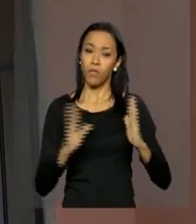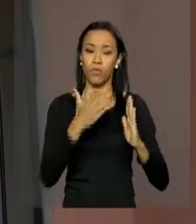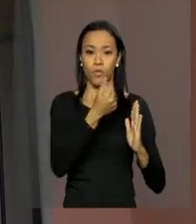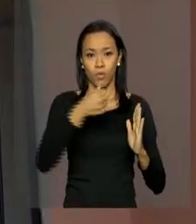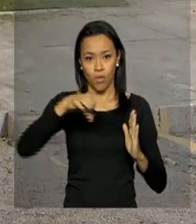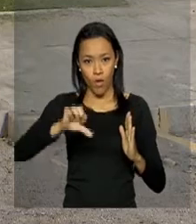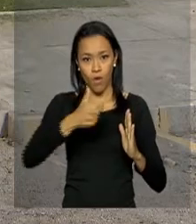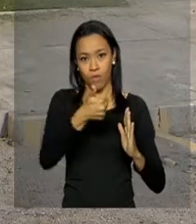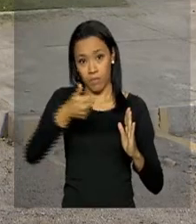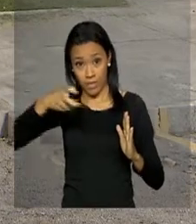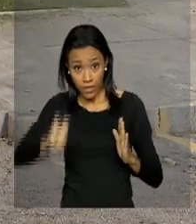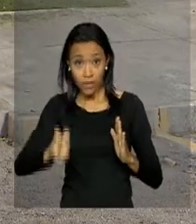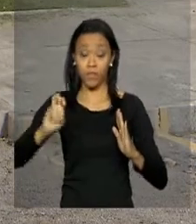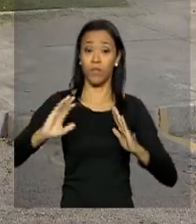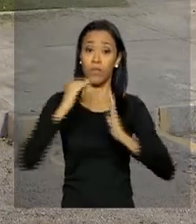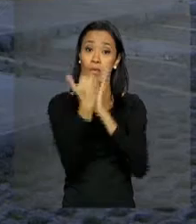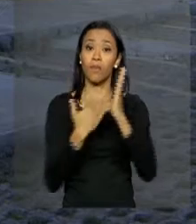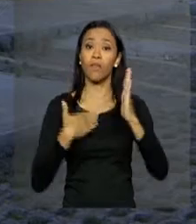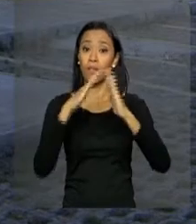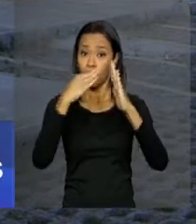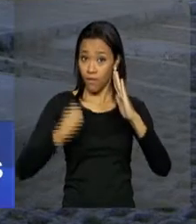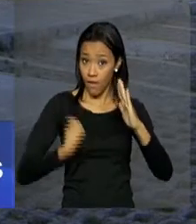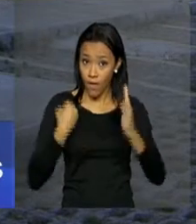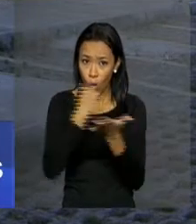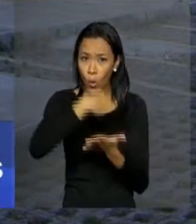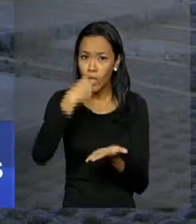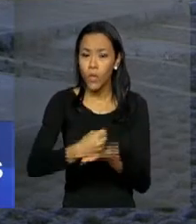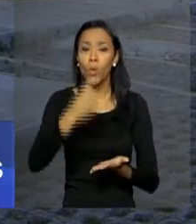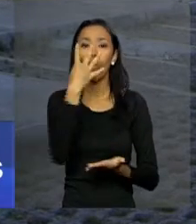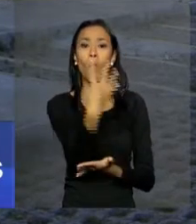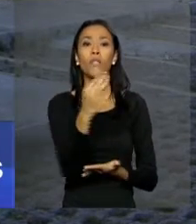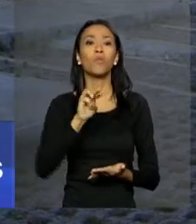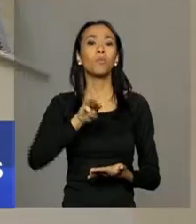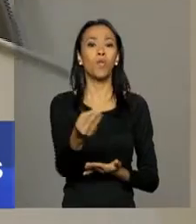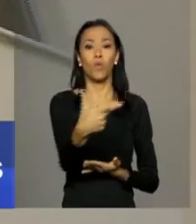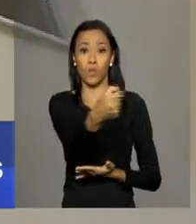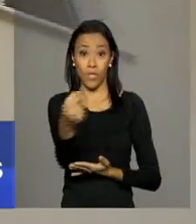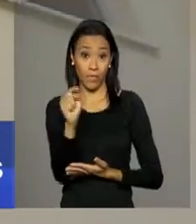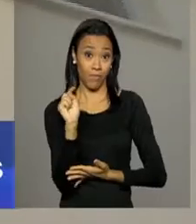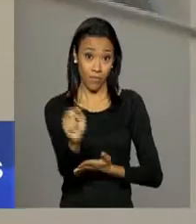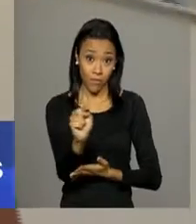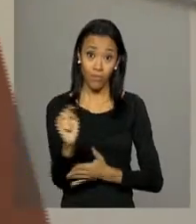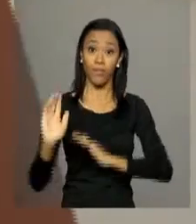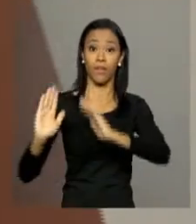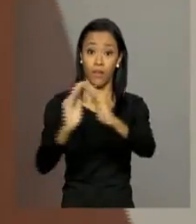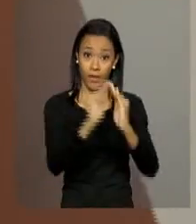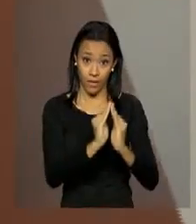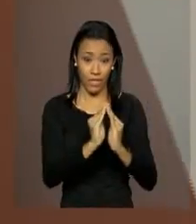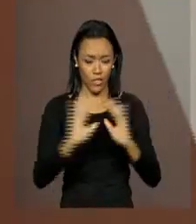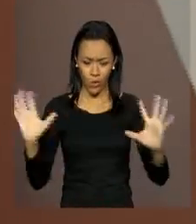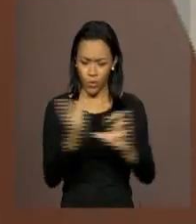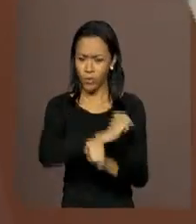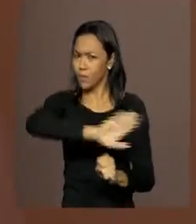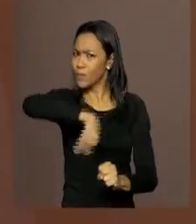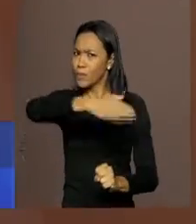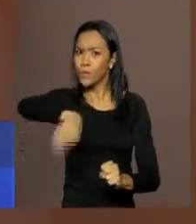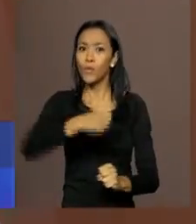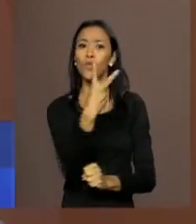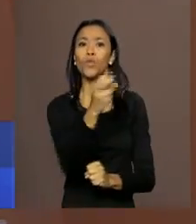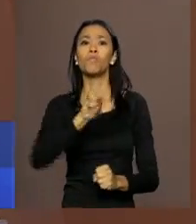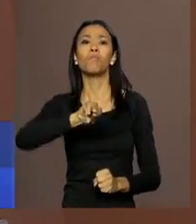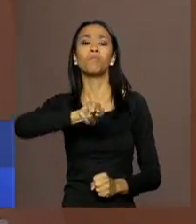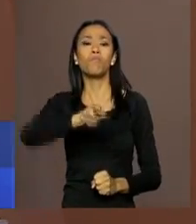2015, o Minha Casa Minha Vida contratou 4,2 milhões de imóveis. Desse total, 2